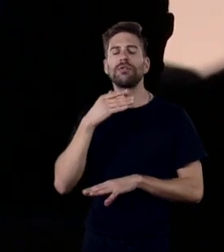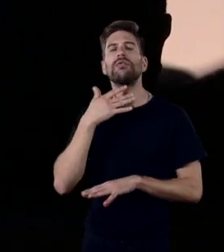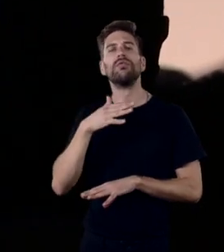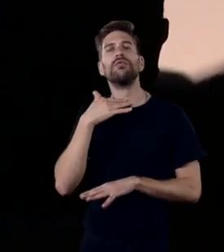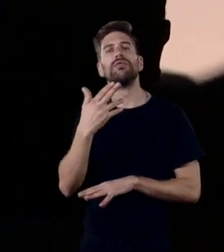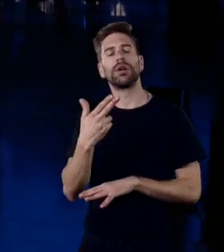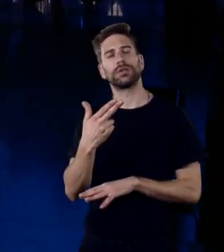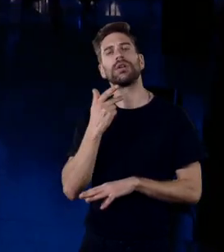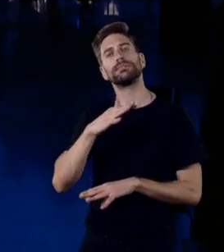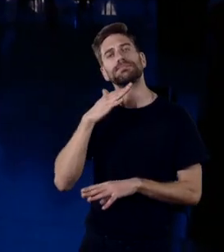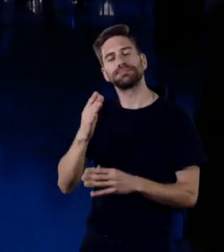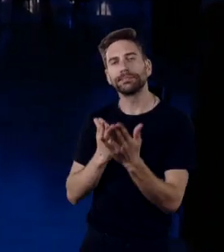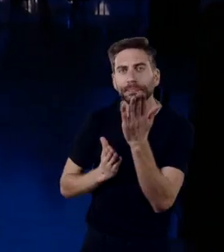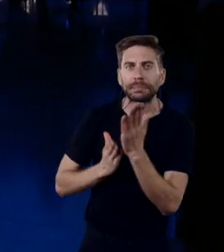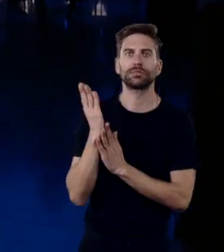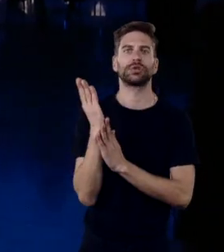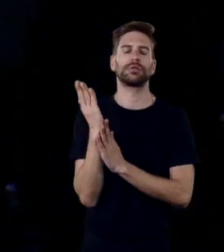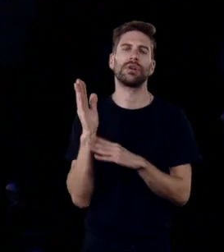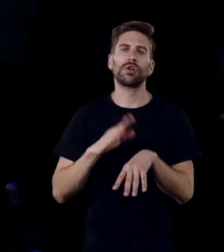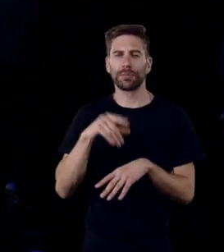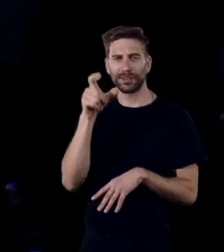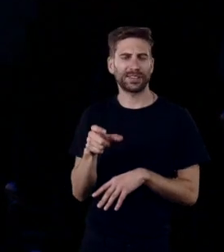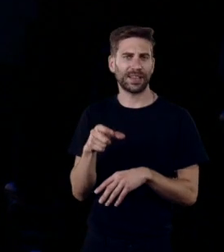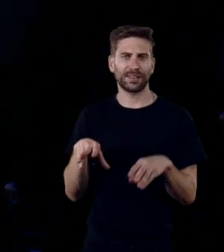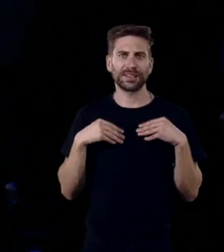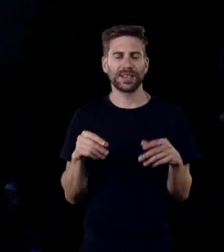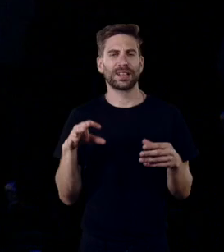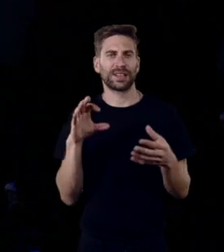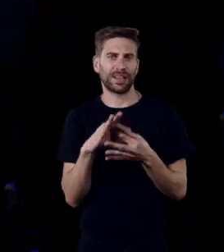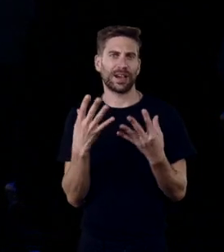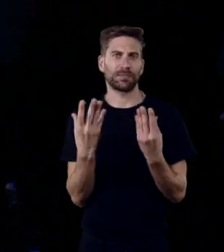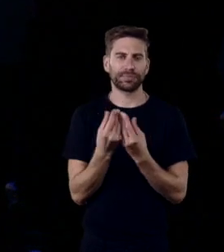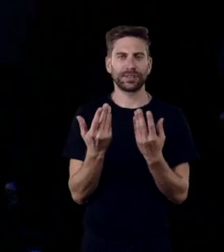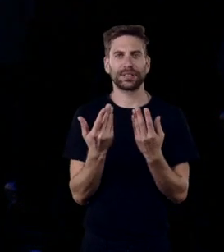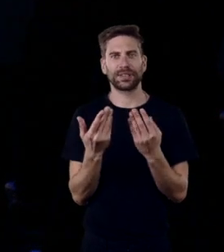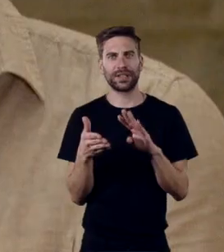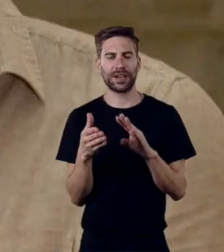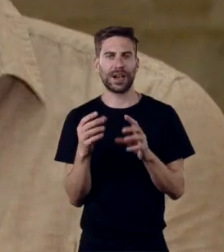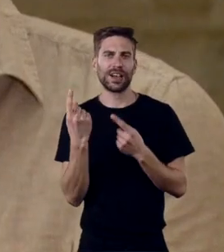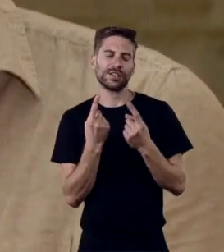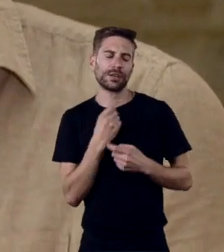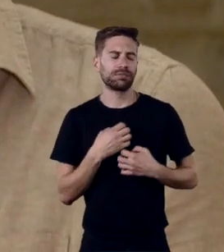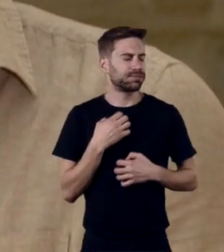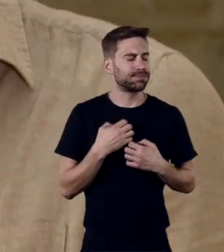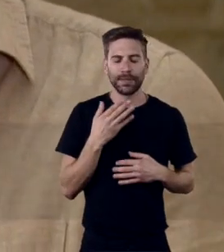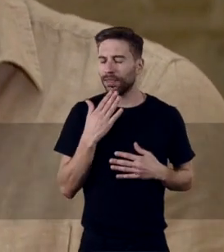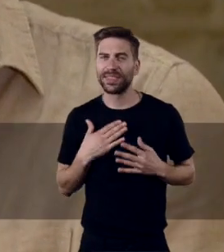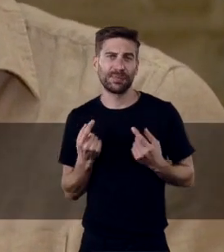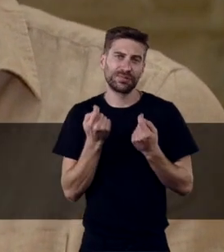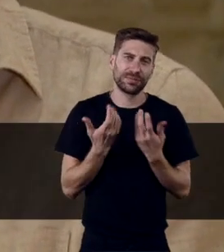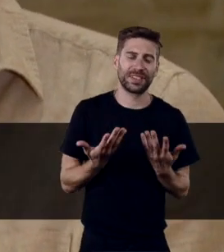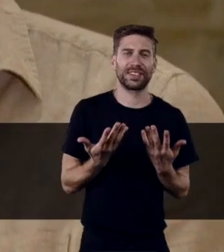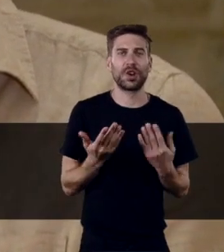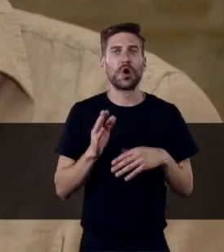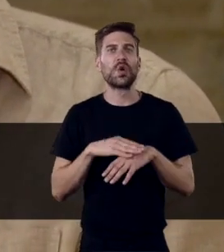Nunca estava satisfeito Esta coisa da colagem ao Zeca À esquerda, às vezes, também me incomoda Um bocado, Porque o Zeca ultrapassa